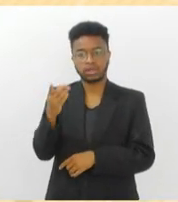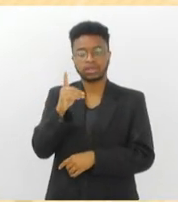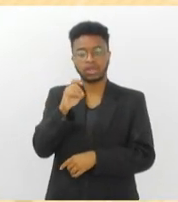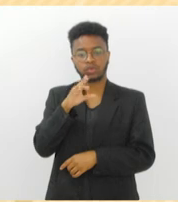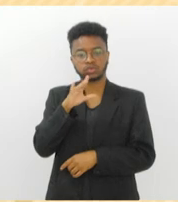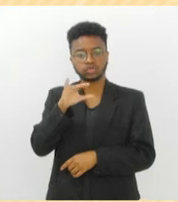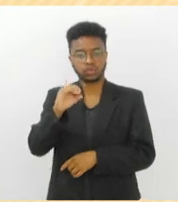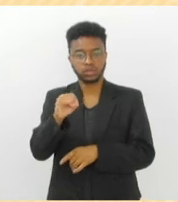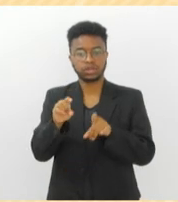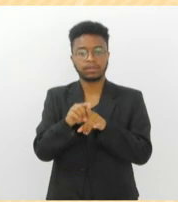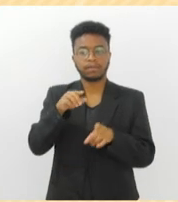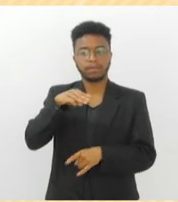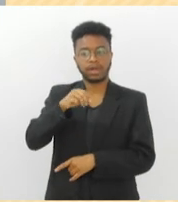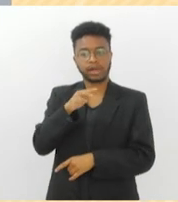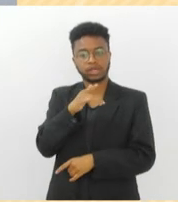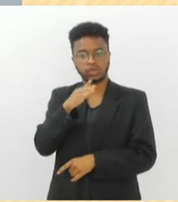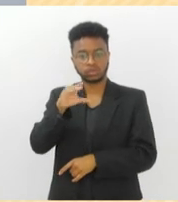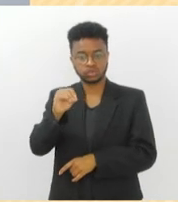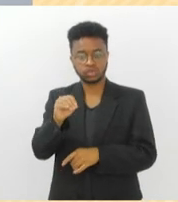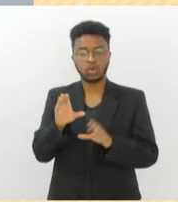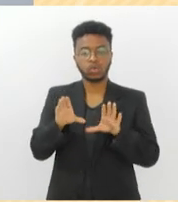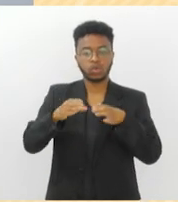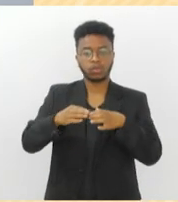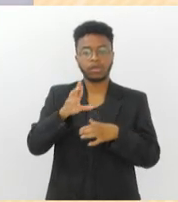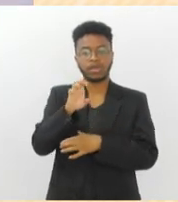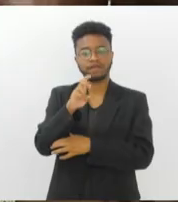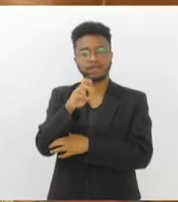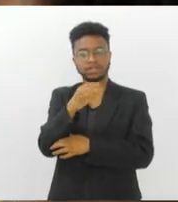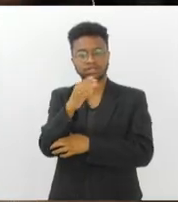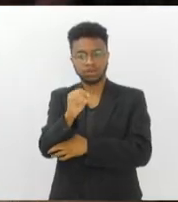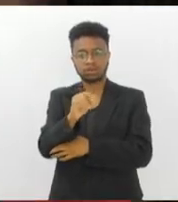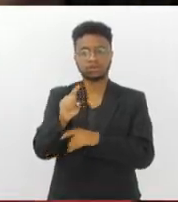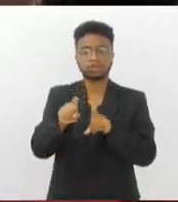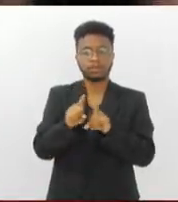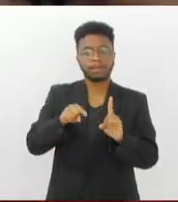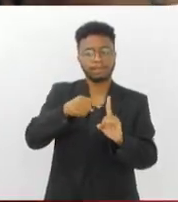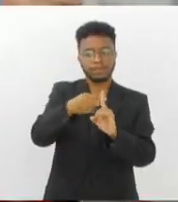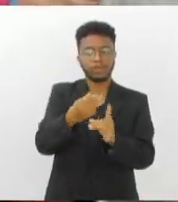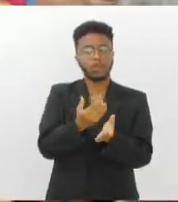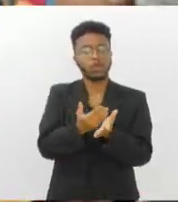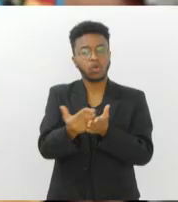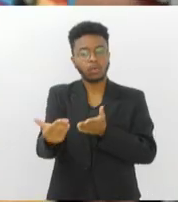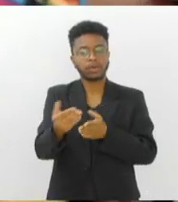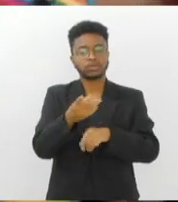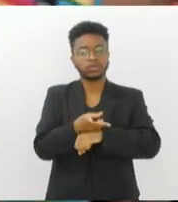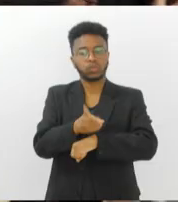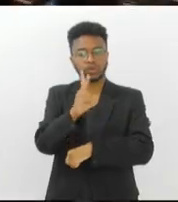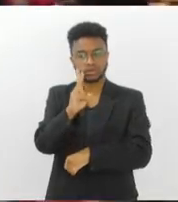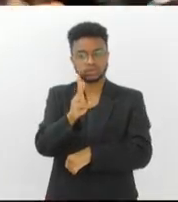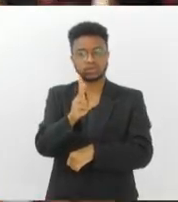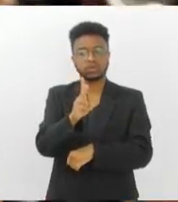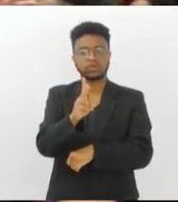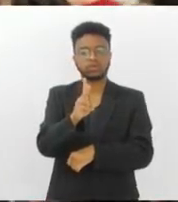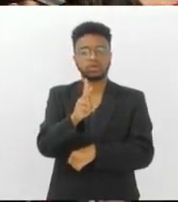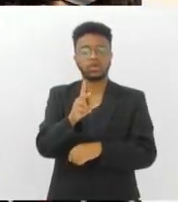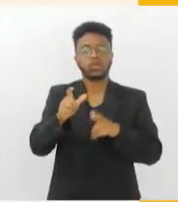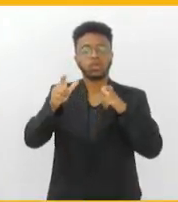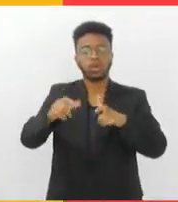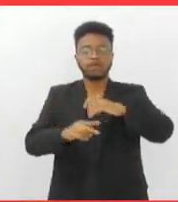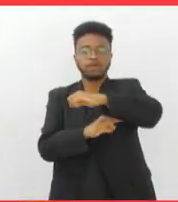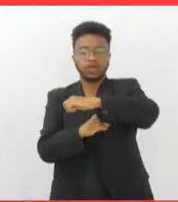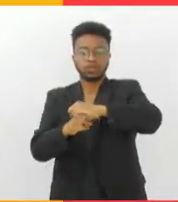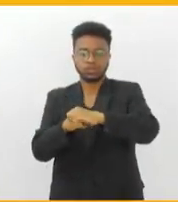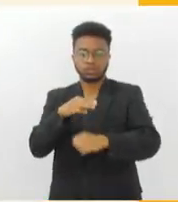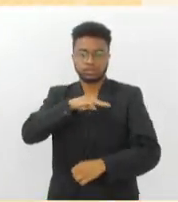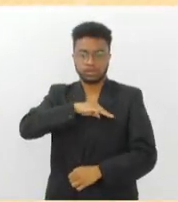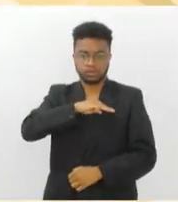Marquinhos Sensação, Grupo Revelação e muito mais. O festival começa a partir das 2 horas da tarde, no Viaduto de Madureira.